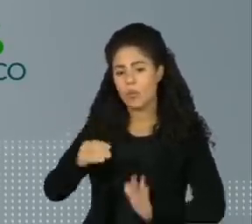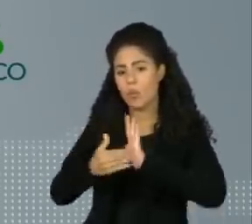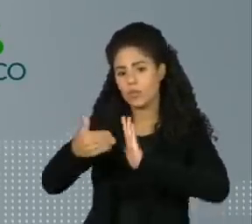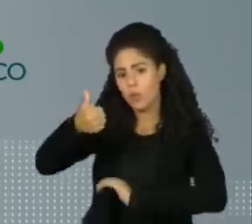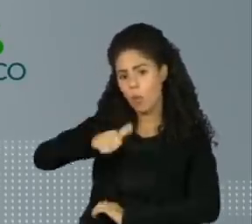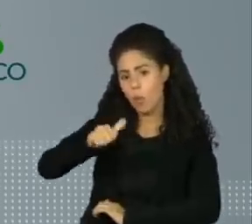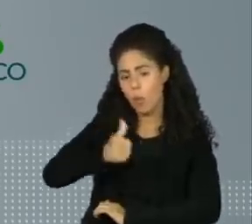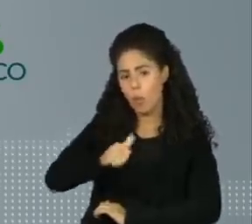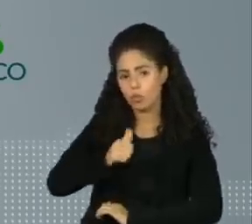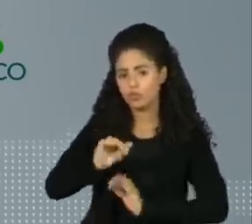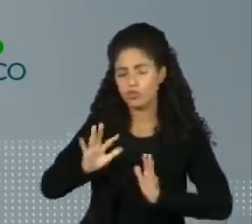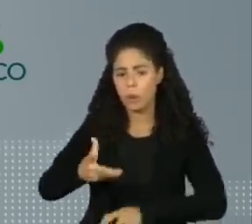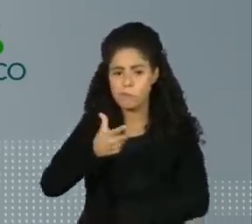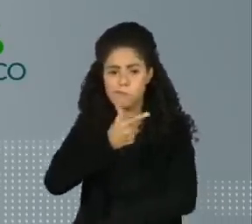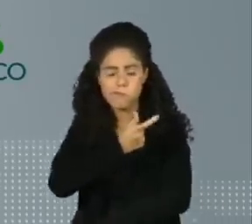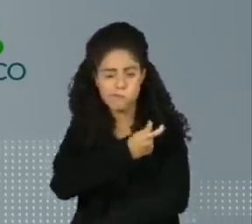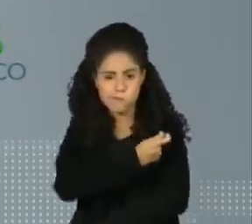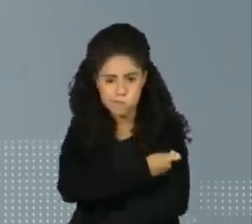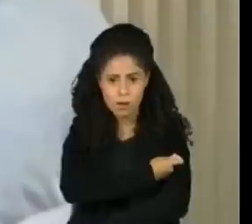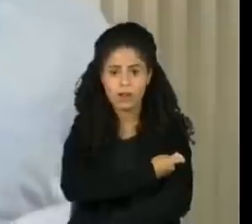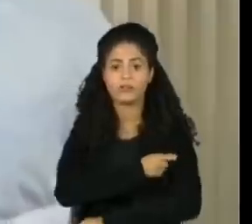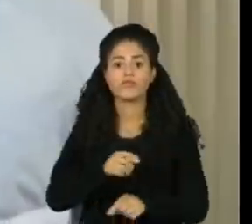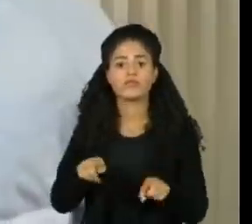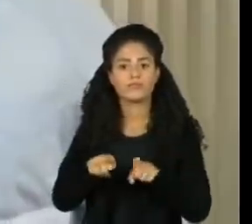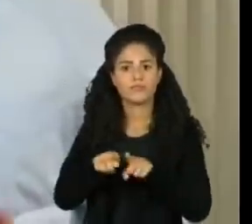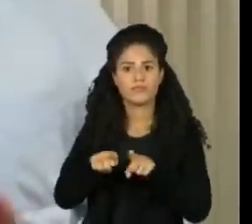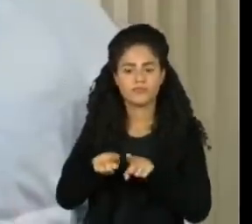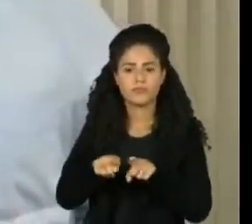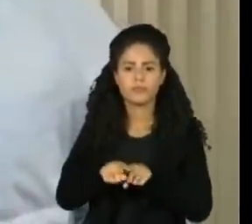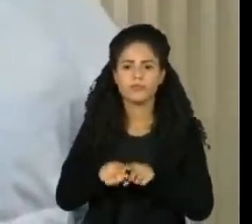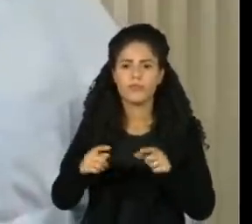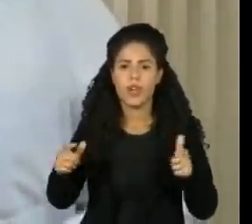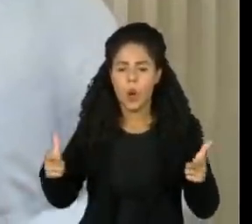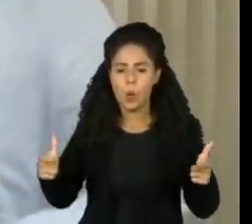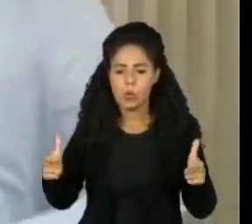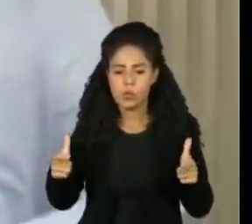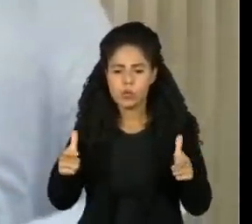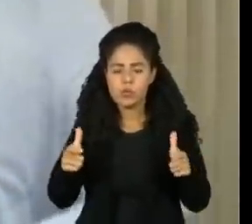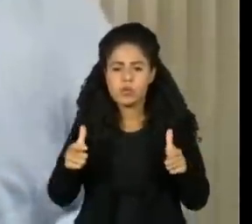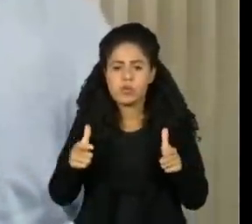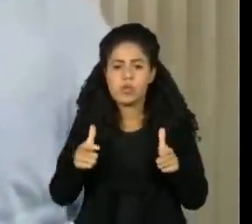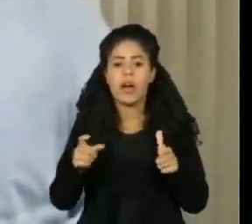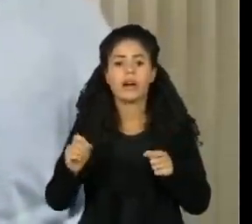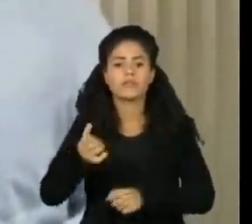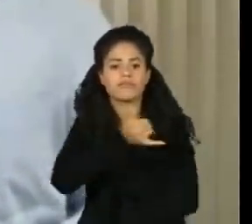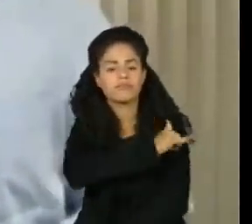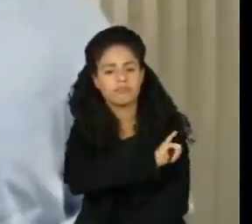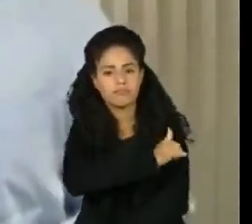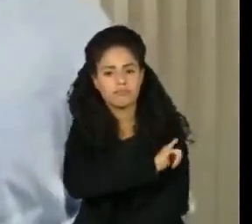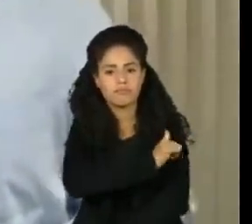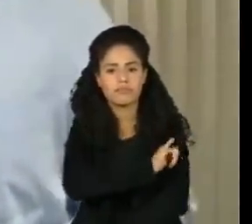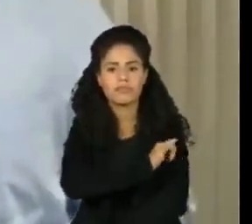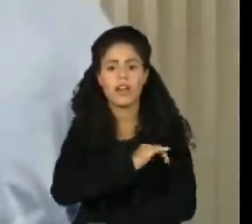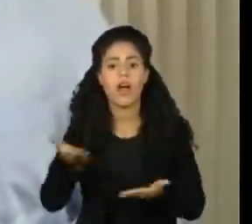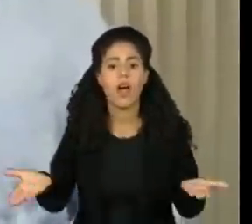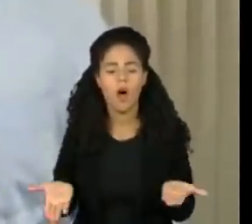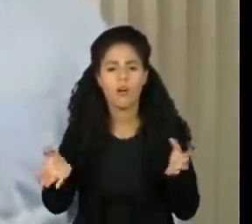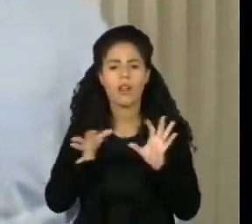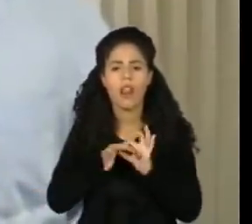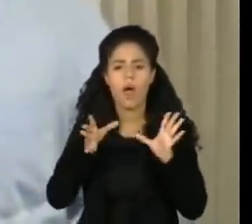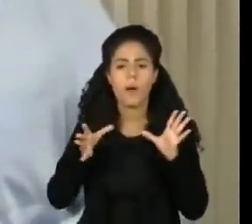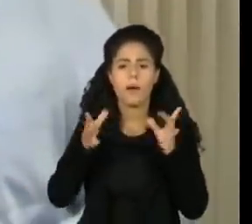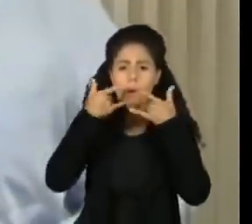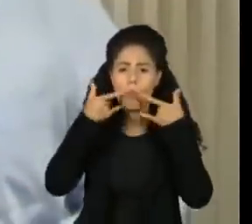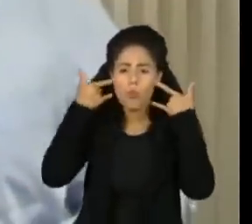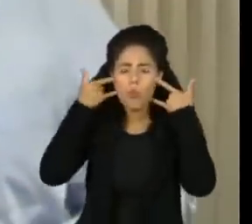anos foram vacinadas contra a covid-19. Números que levaram o estado do Rio de Janeiro a liberar a decisão sobre